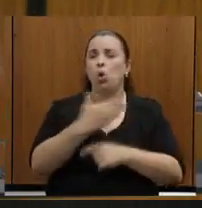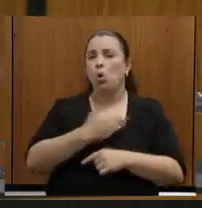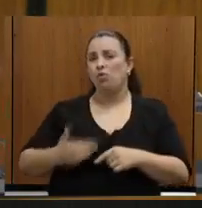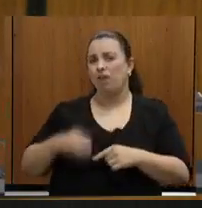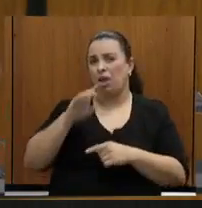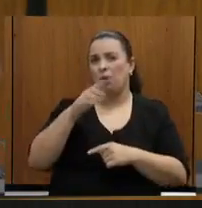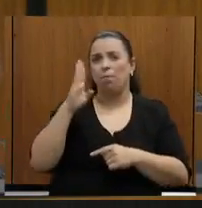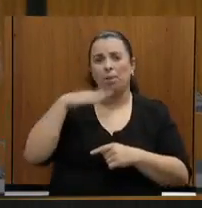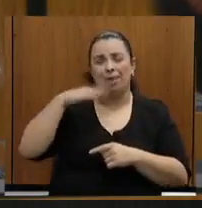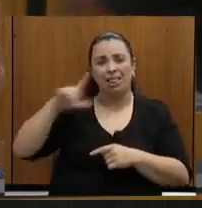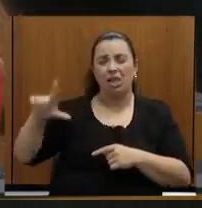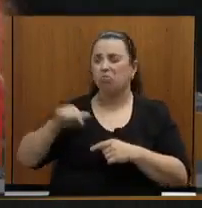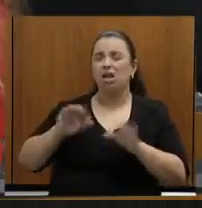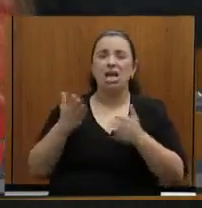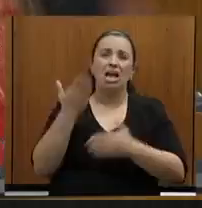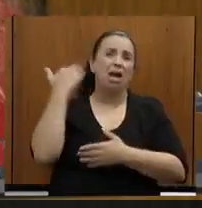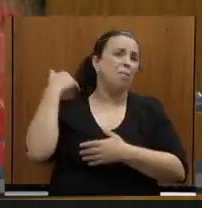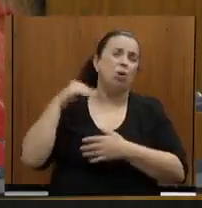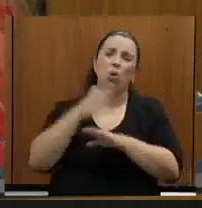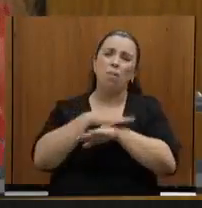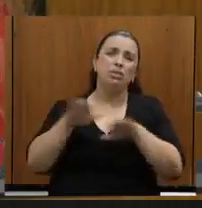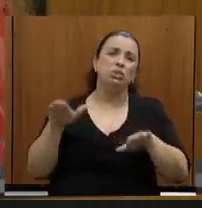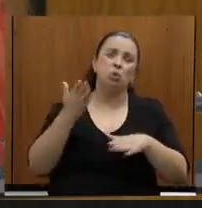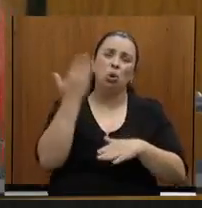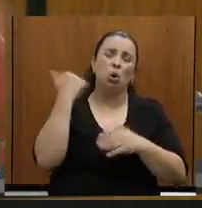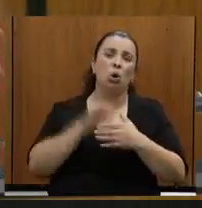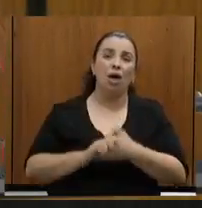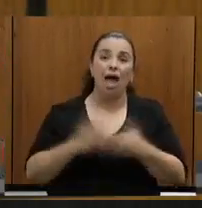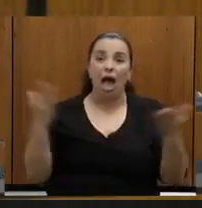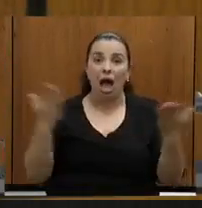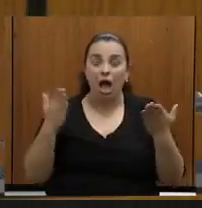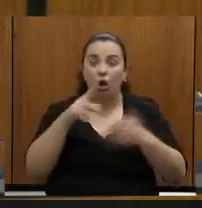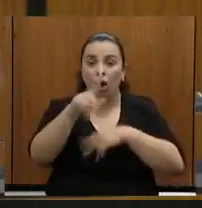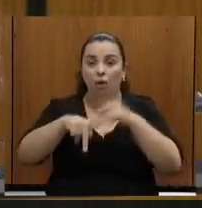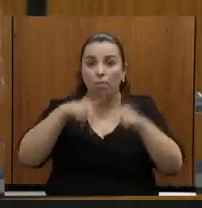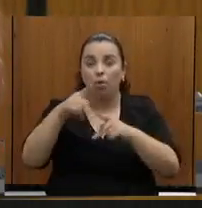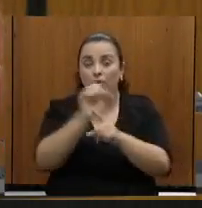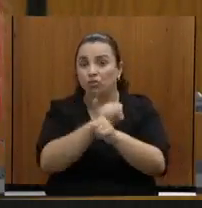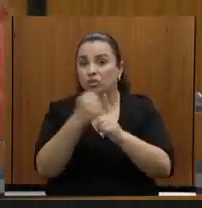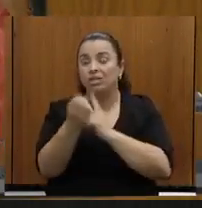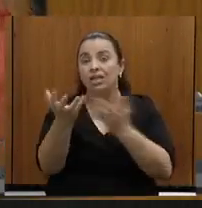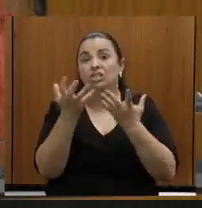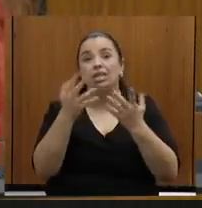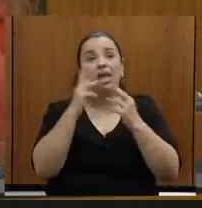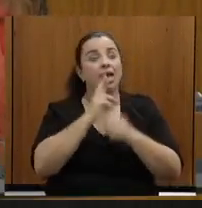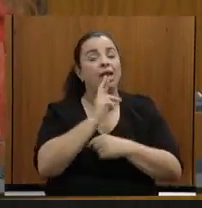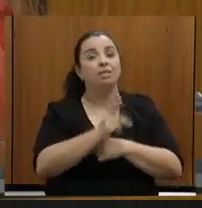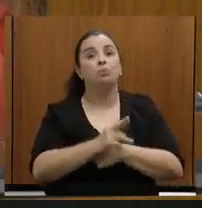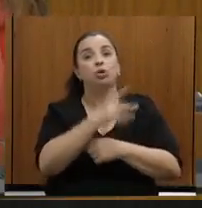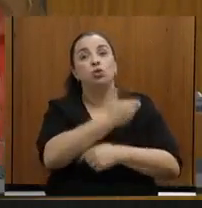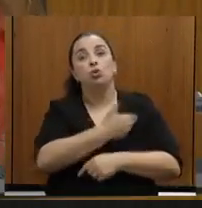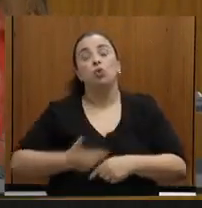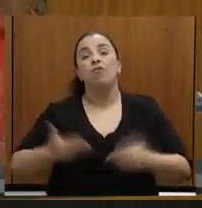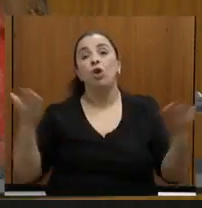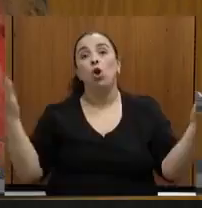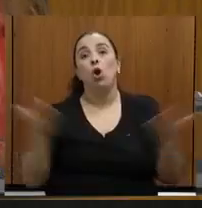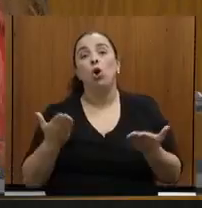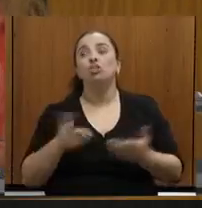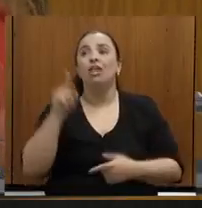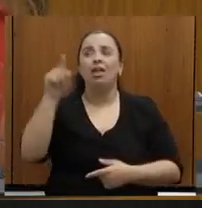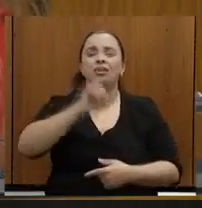fazer um ato de amor pela Serra do Curral, interessa a ela a resposta do governo que governa.